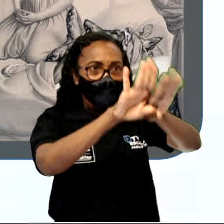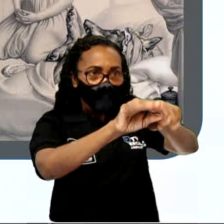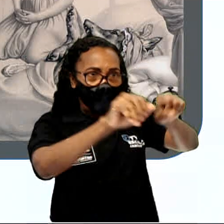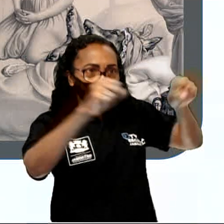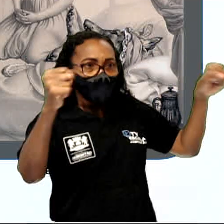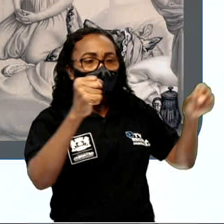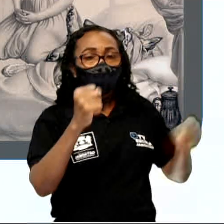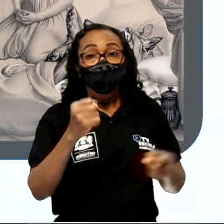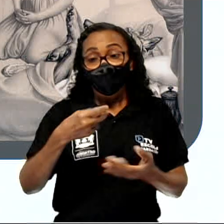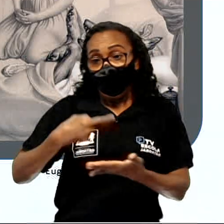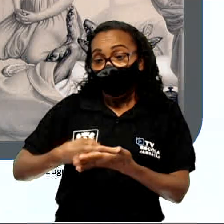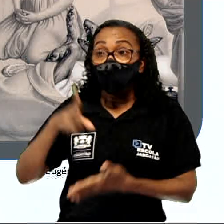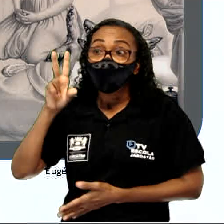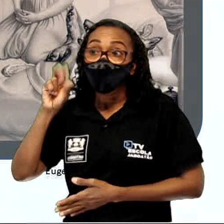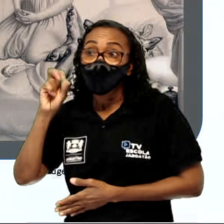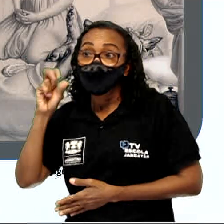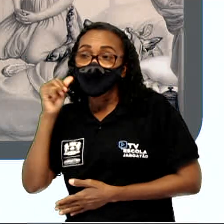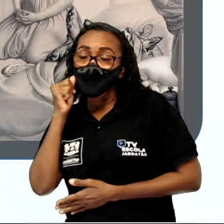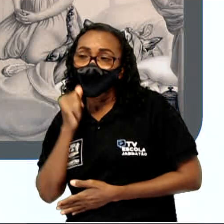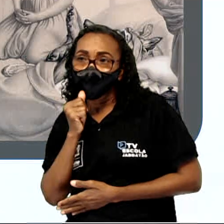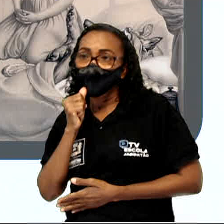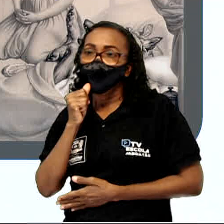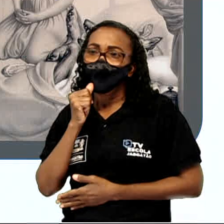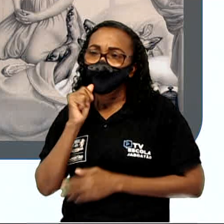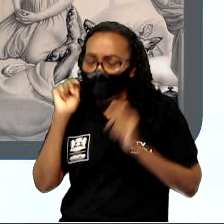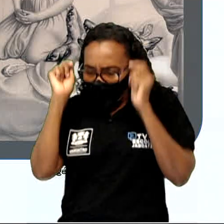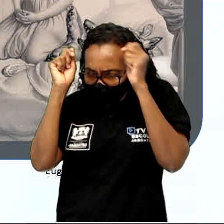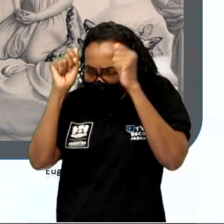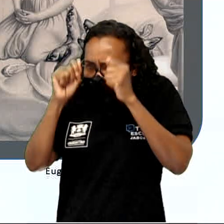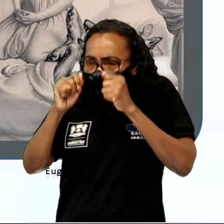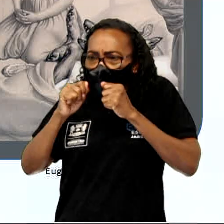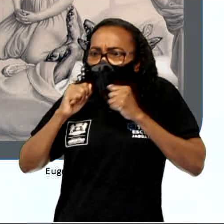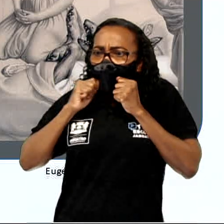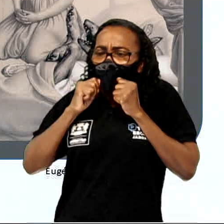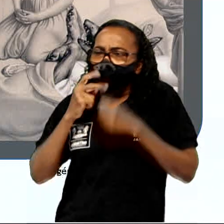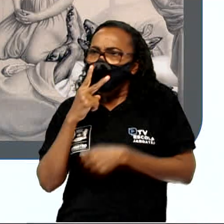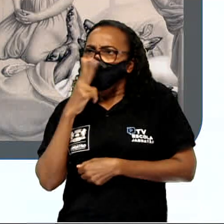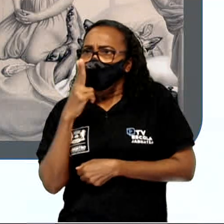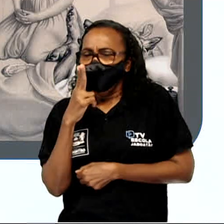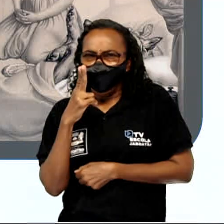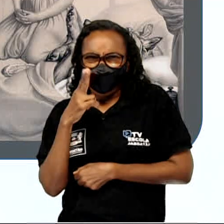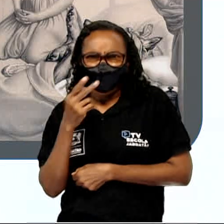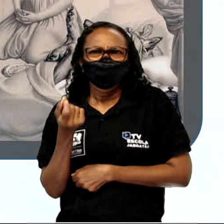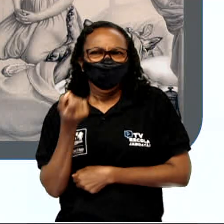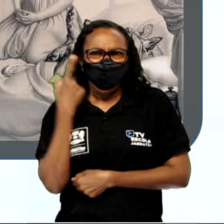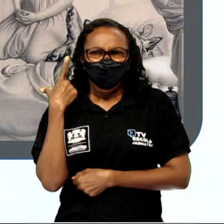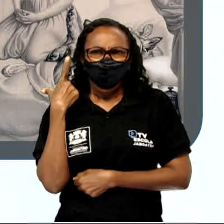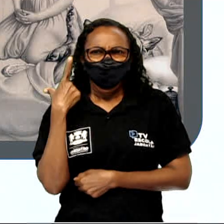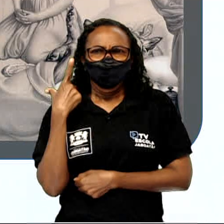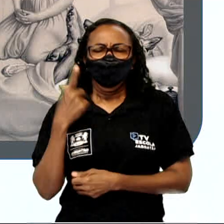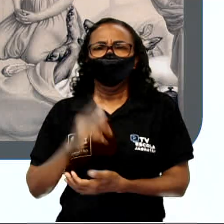deitada, com a touca puxada para cima do rosto. Parecia muito esquisita.